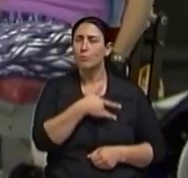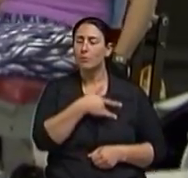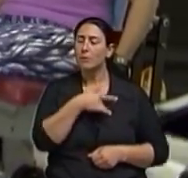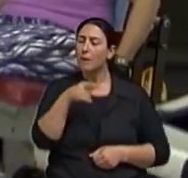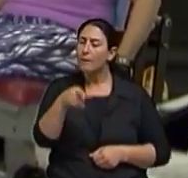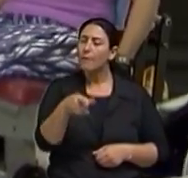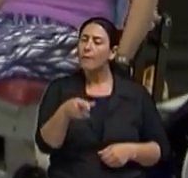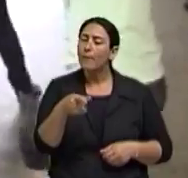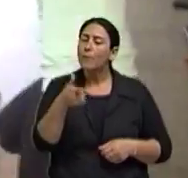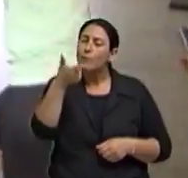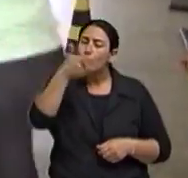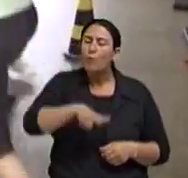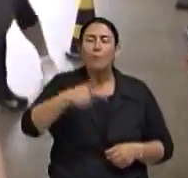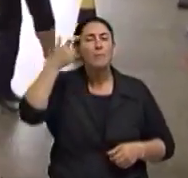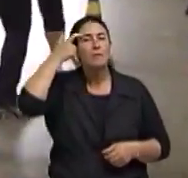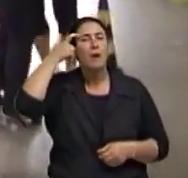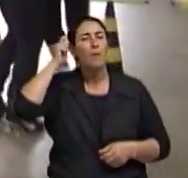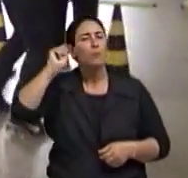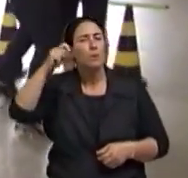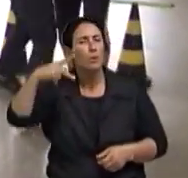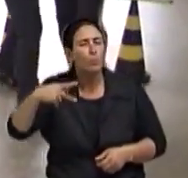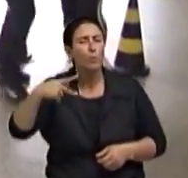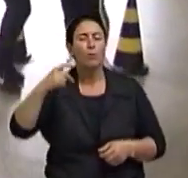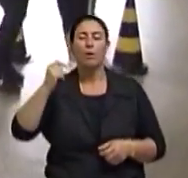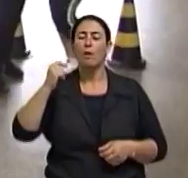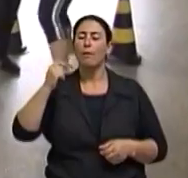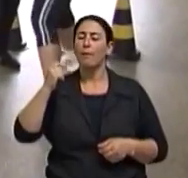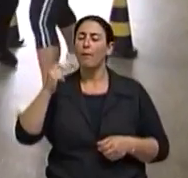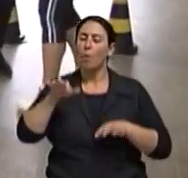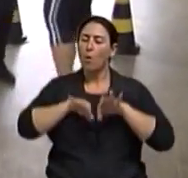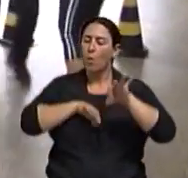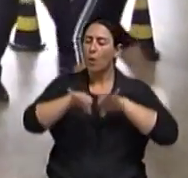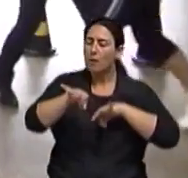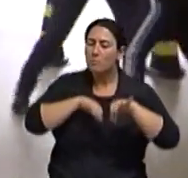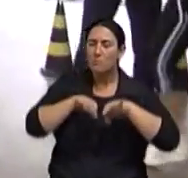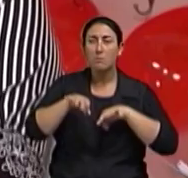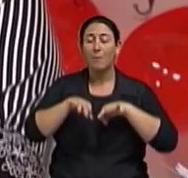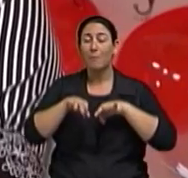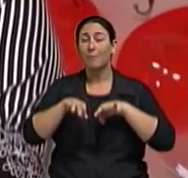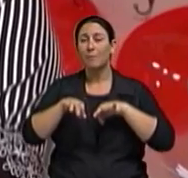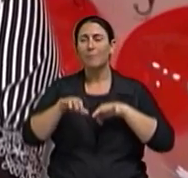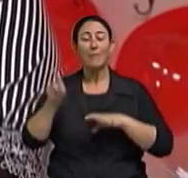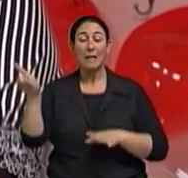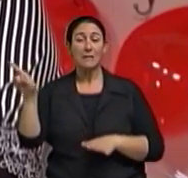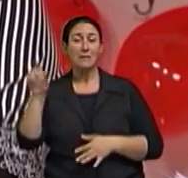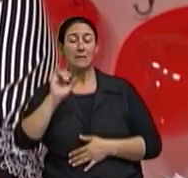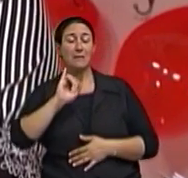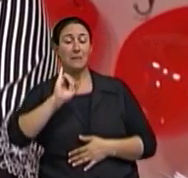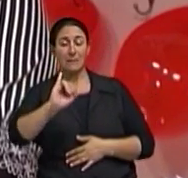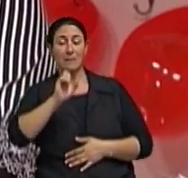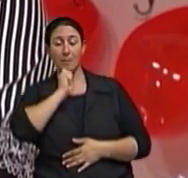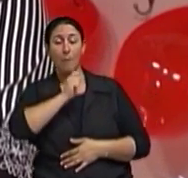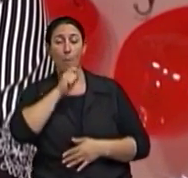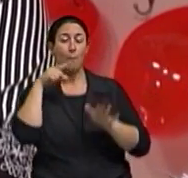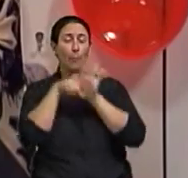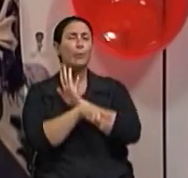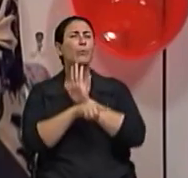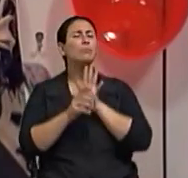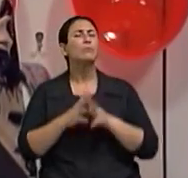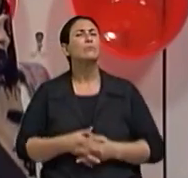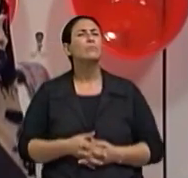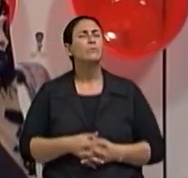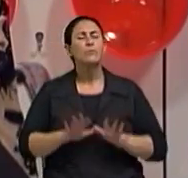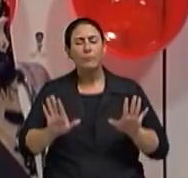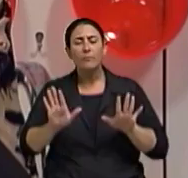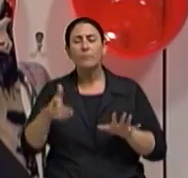a aposentadoria, vai fazer uma organização. Claro. Mas eu quero voltar para, quero chegar agora